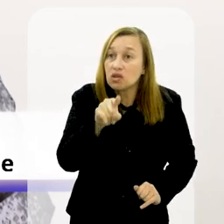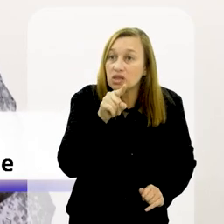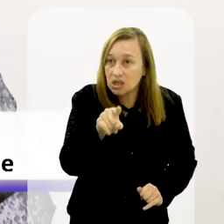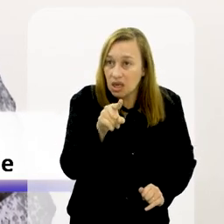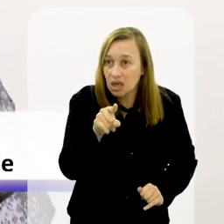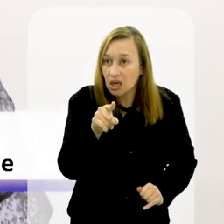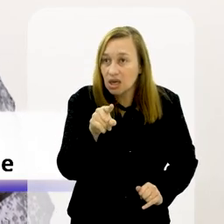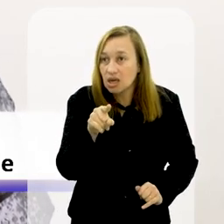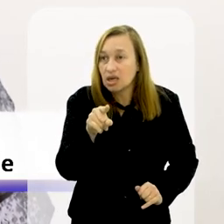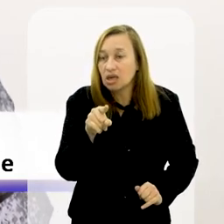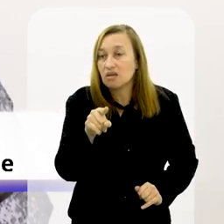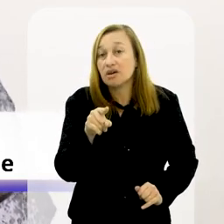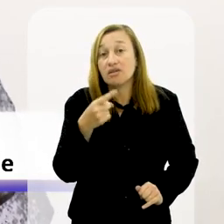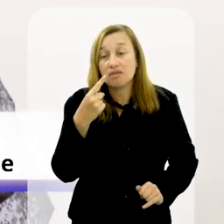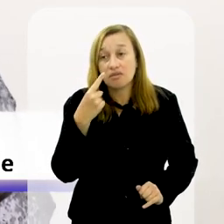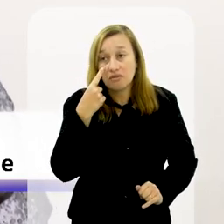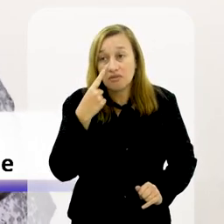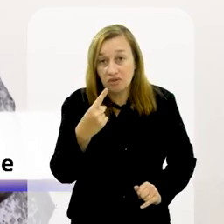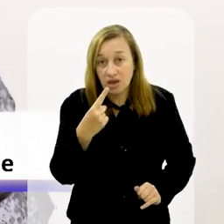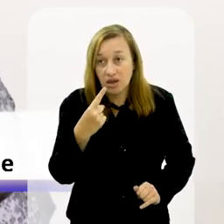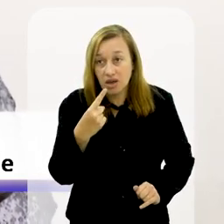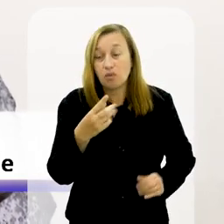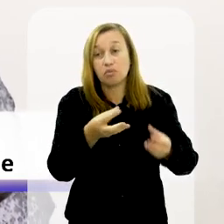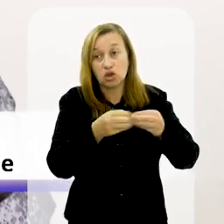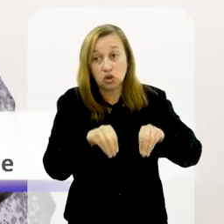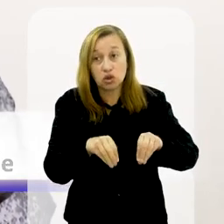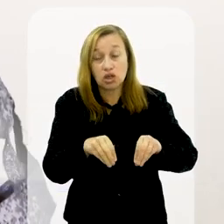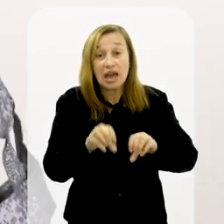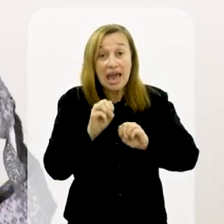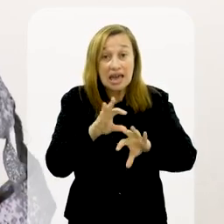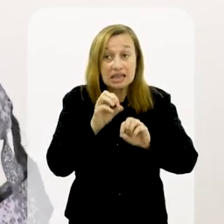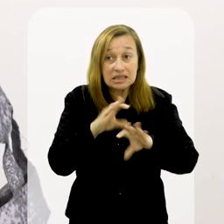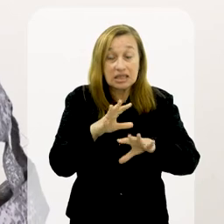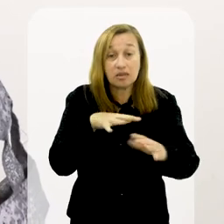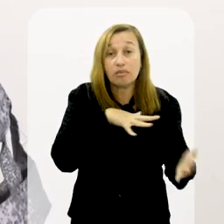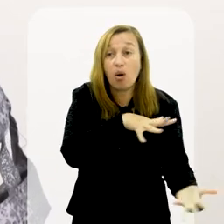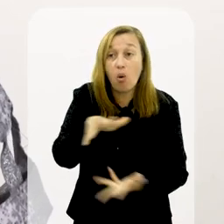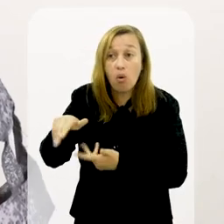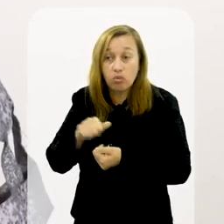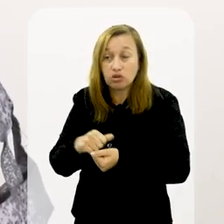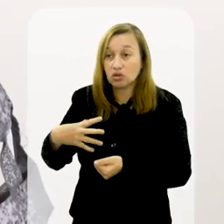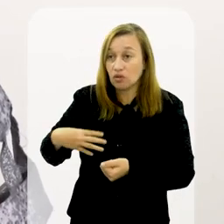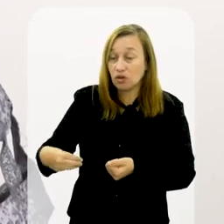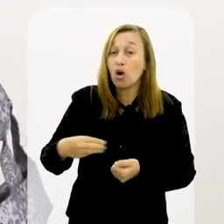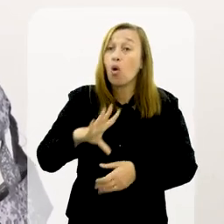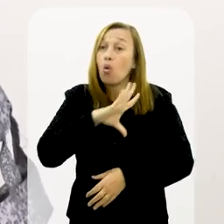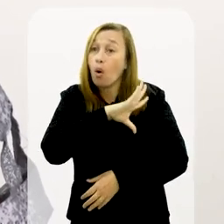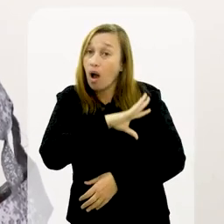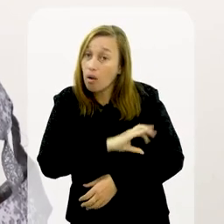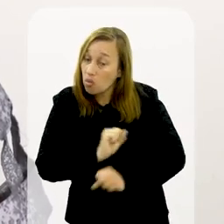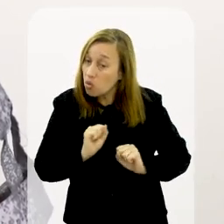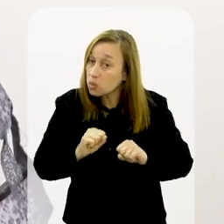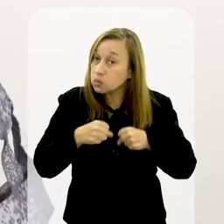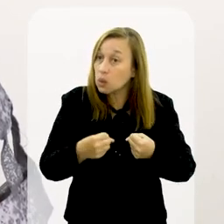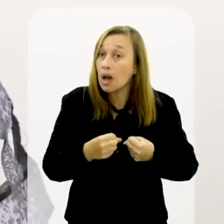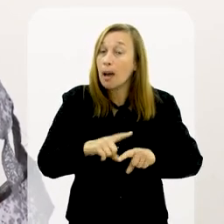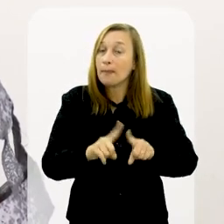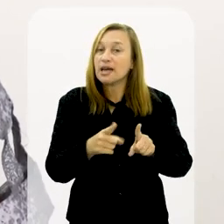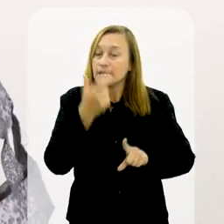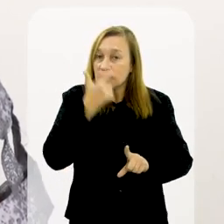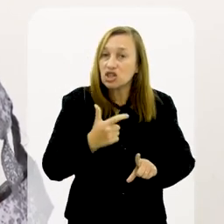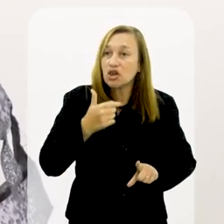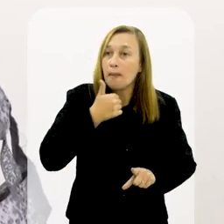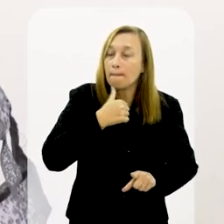filho sofrer, é você que vai ter que colher essa consequência. Eduque seu filho para o mundo, com amor, com